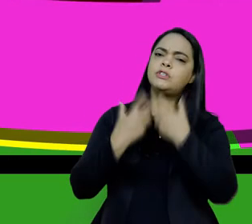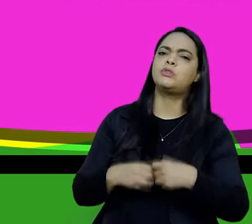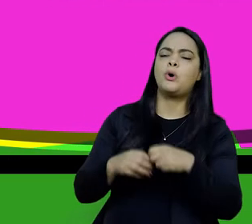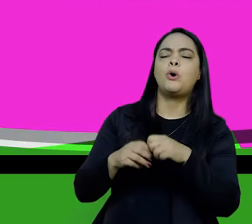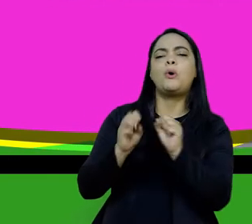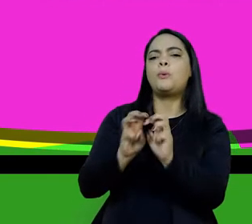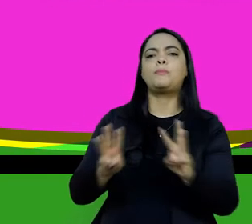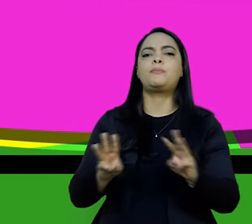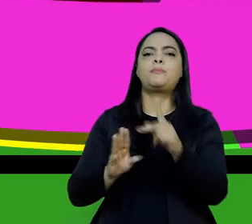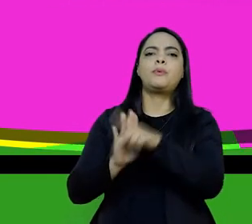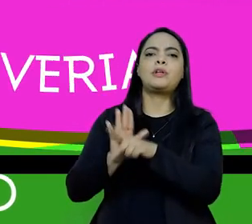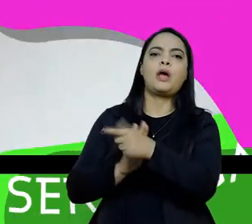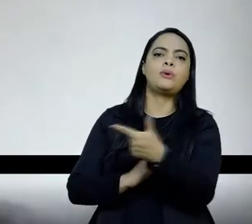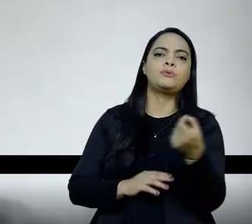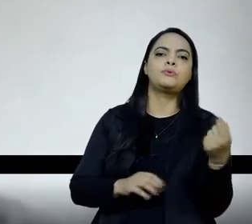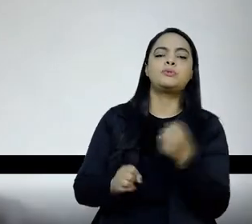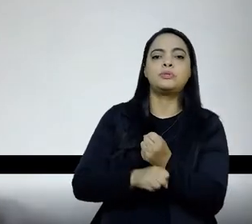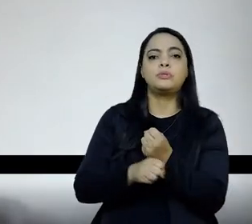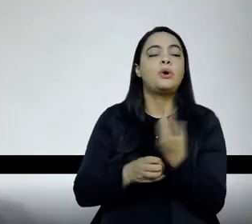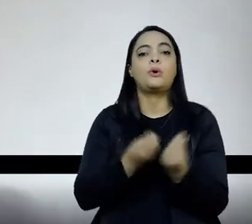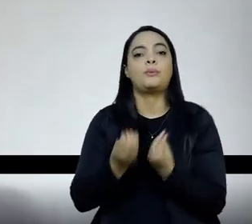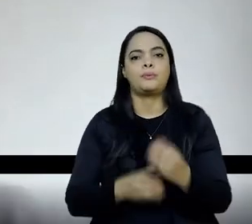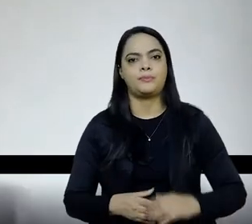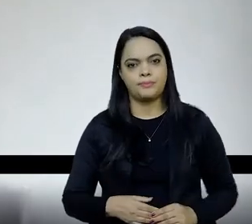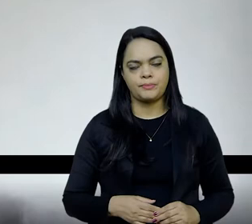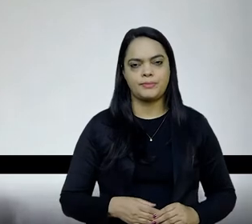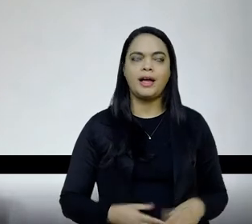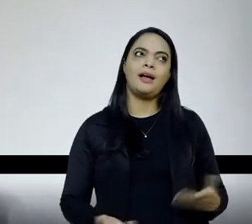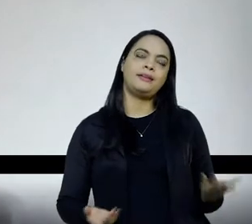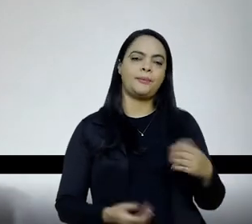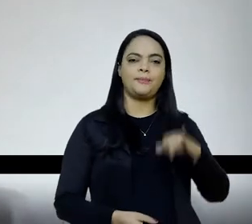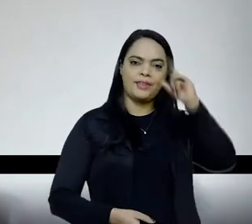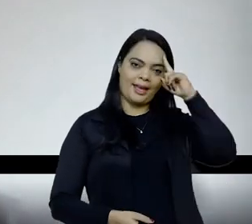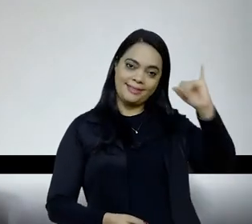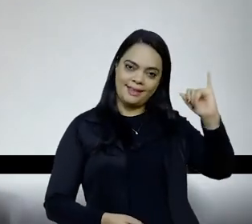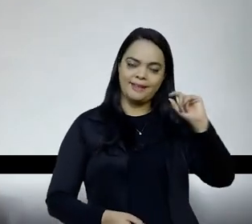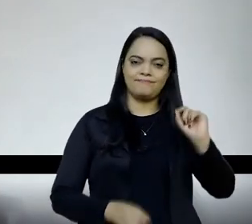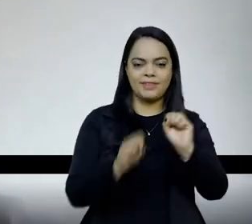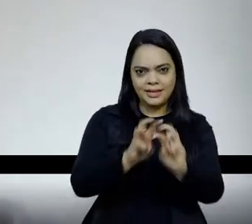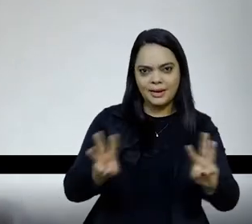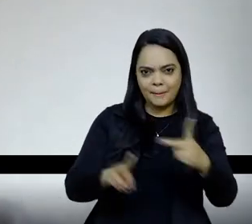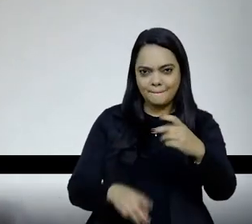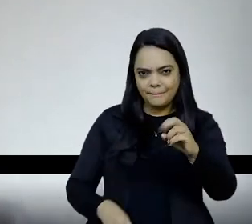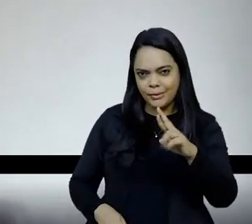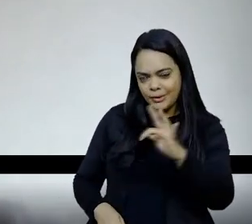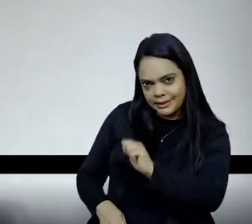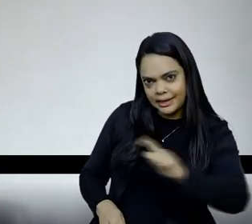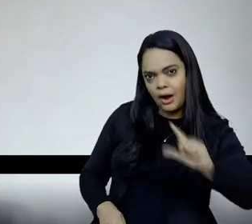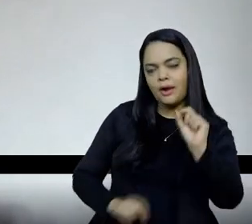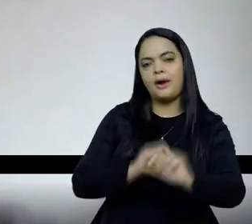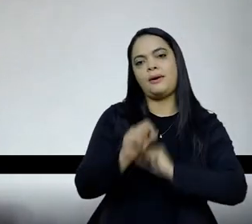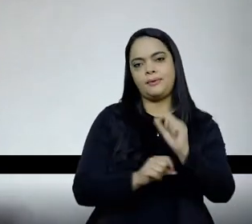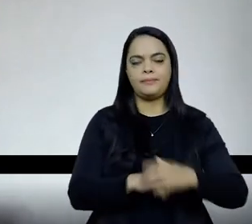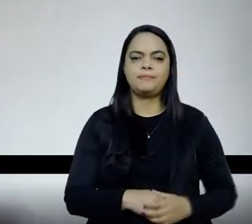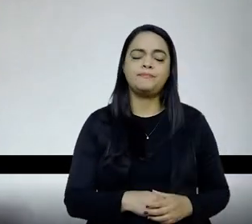Dilsa, a ideia, claro que a ideia do portal, na verdade, é o ponto de chegada de um investimento que